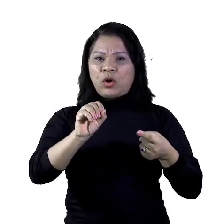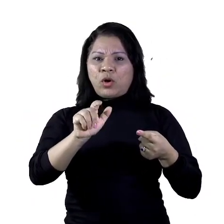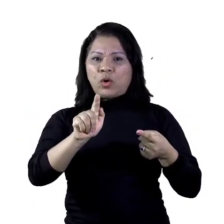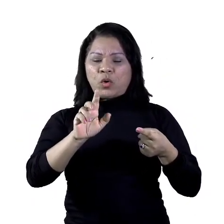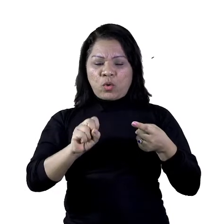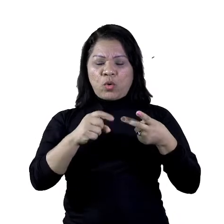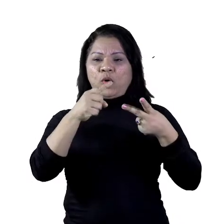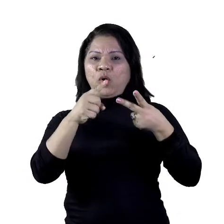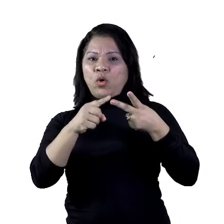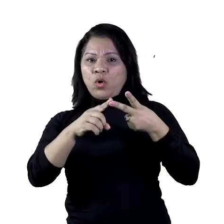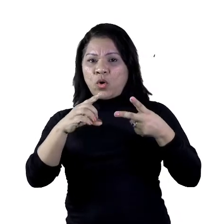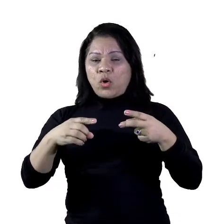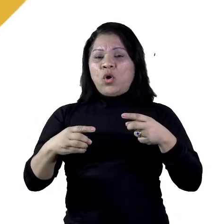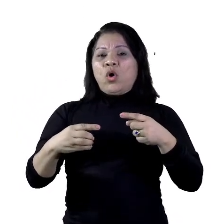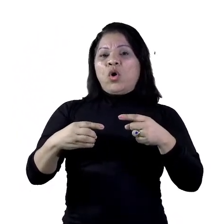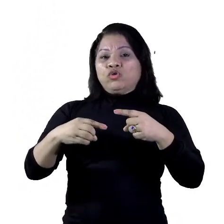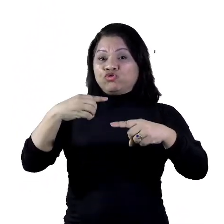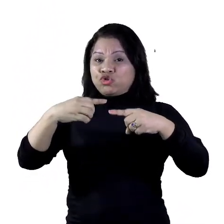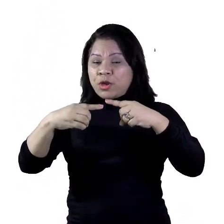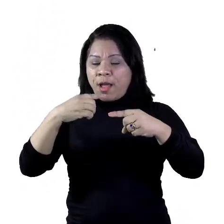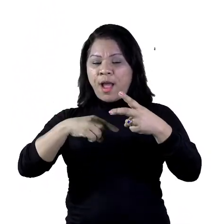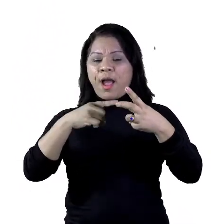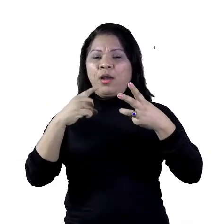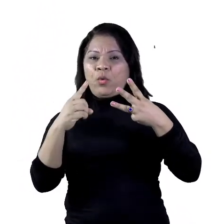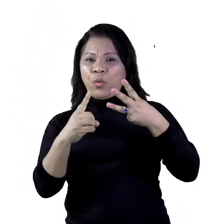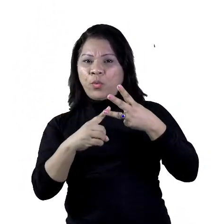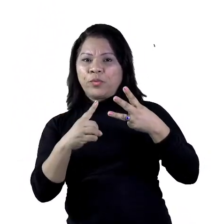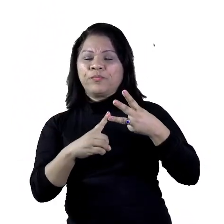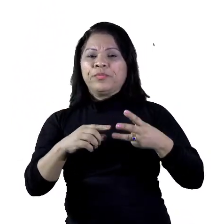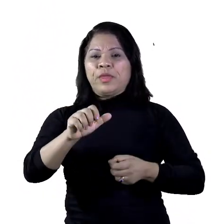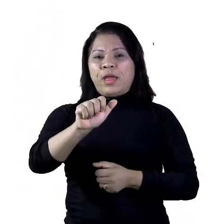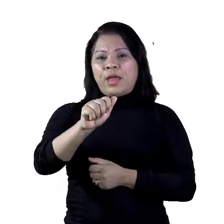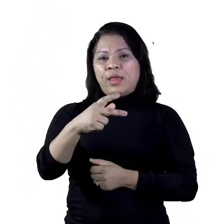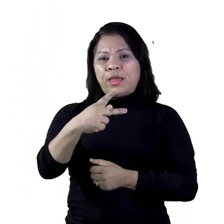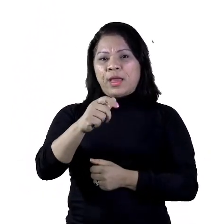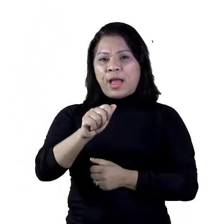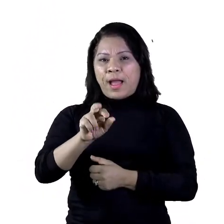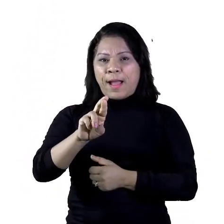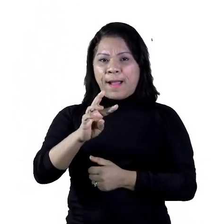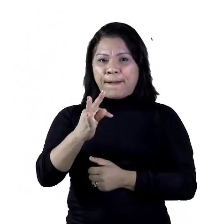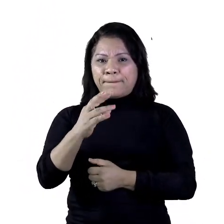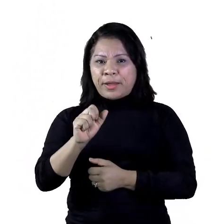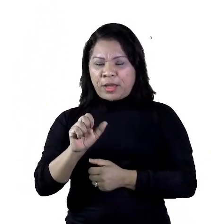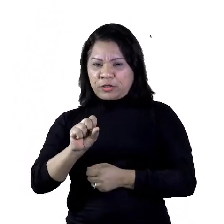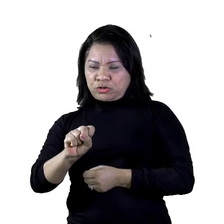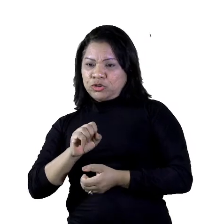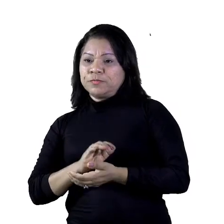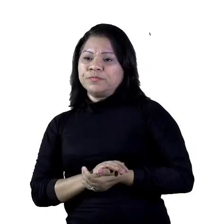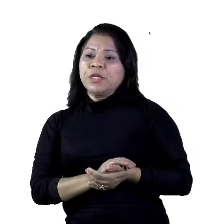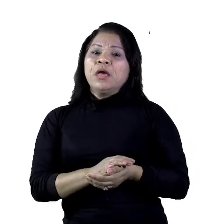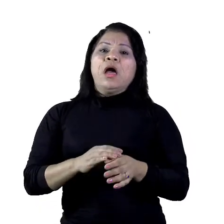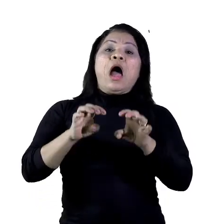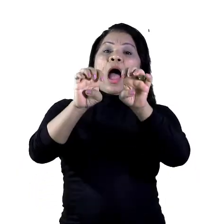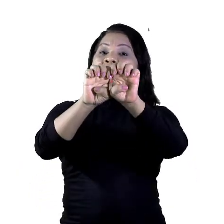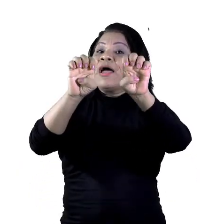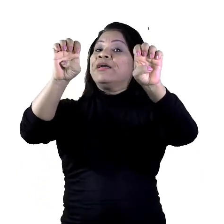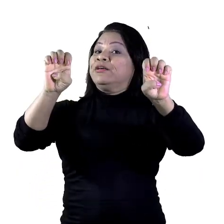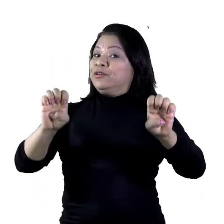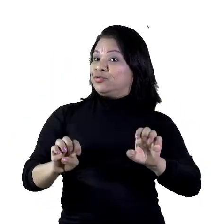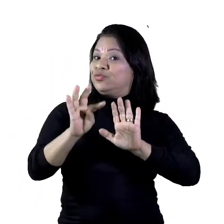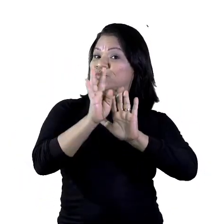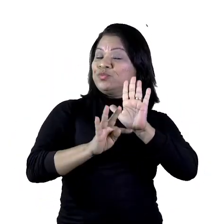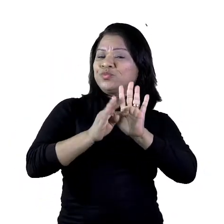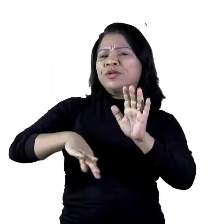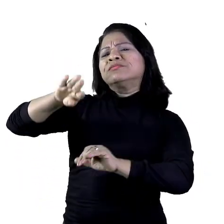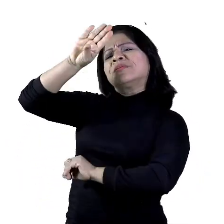E aí nós temos a estrutura do texto dramático. Acompanha comigo a leitura aí, ó.